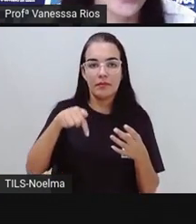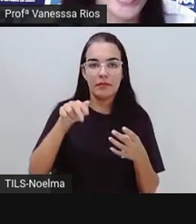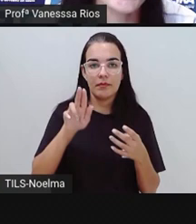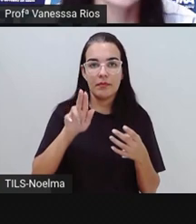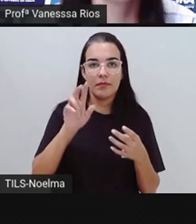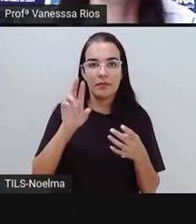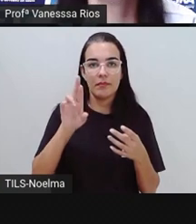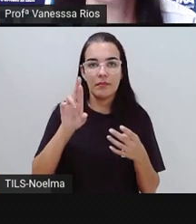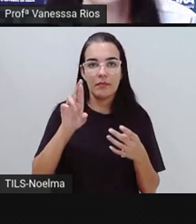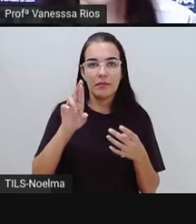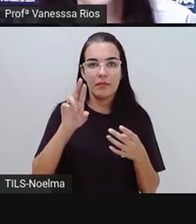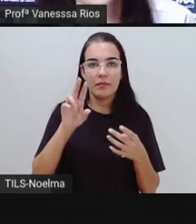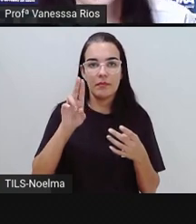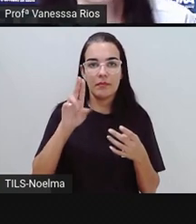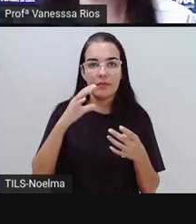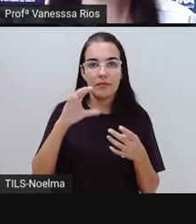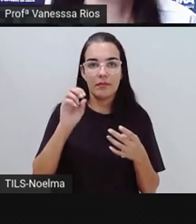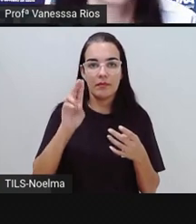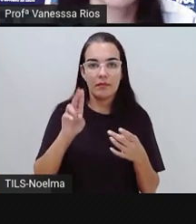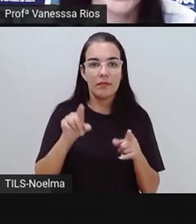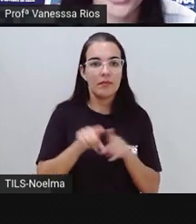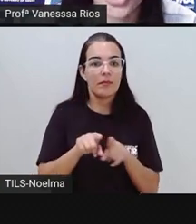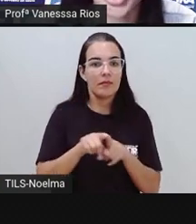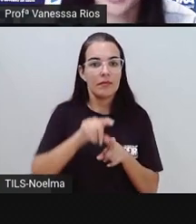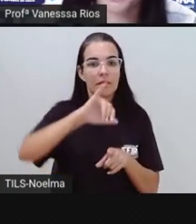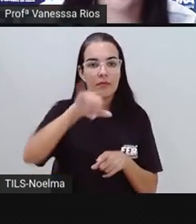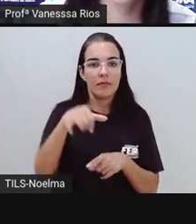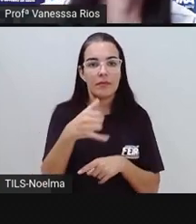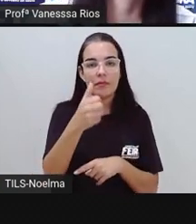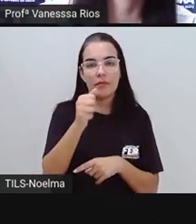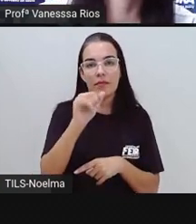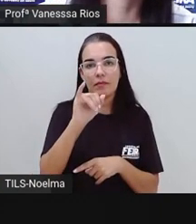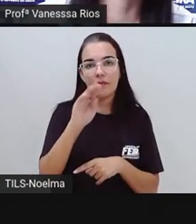Jaguara e também o distrito da Matinha.